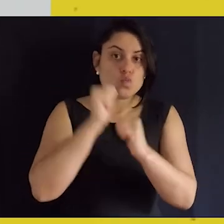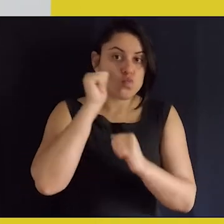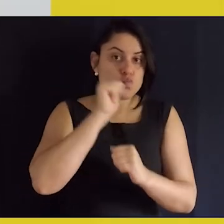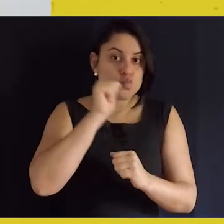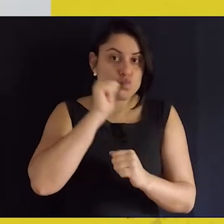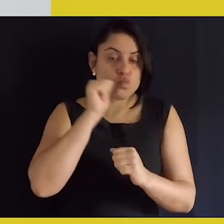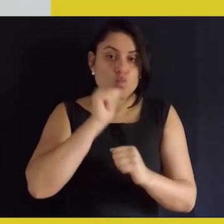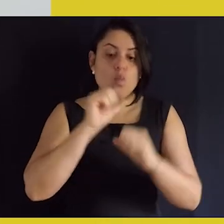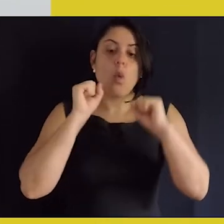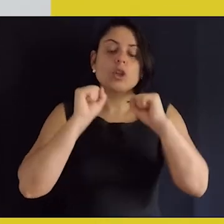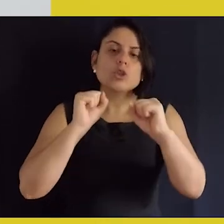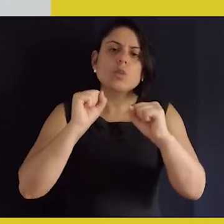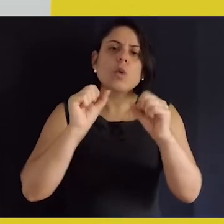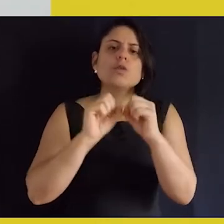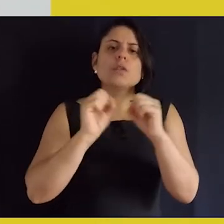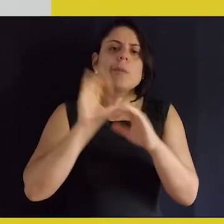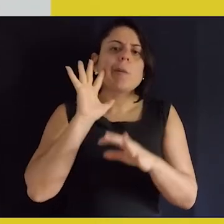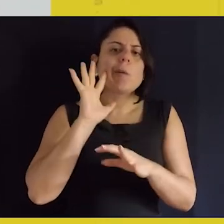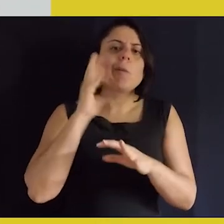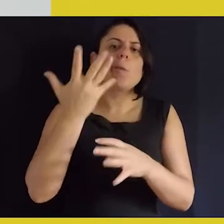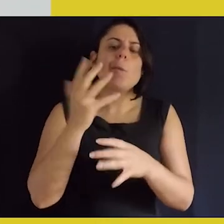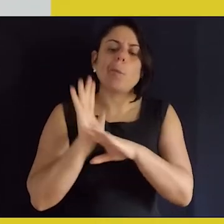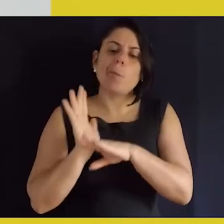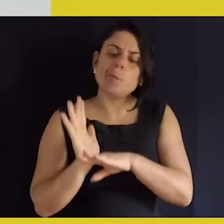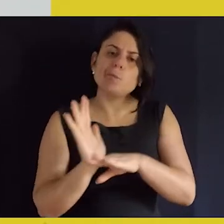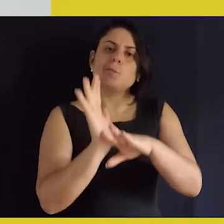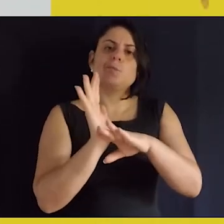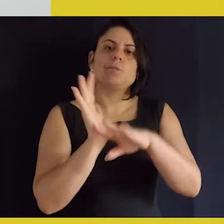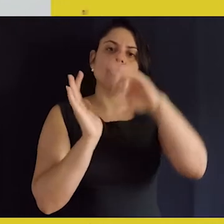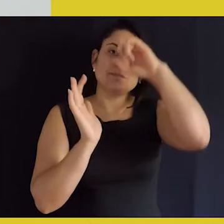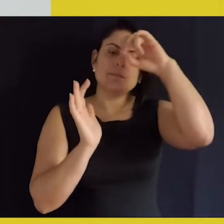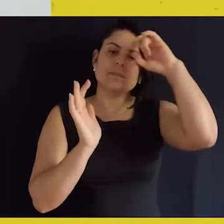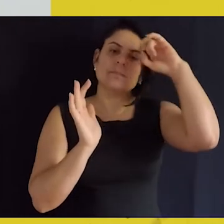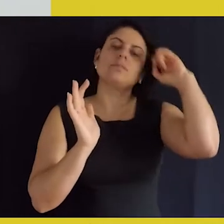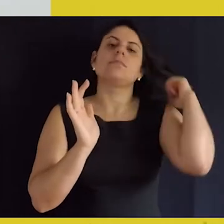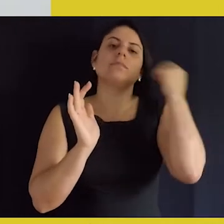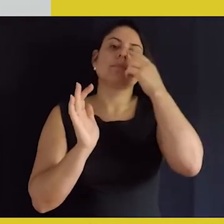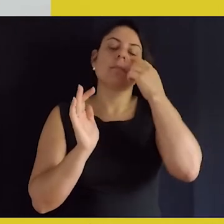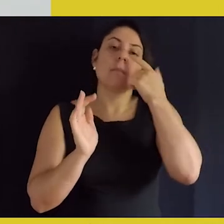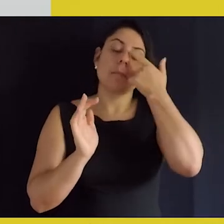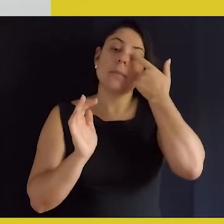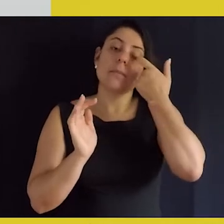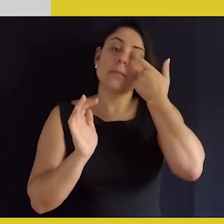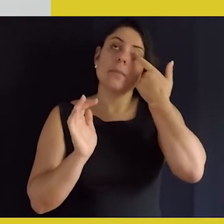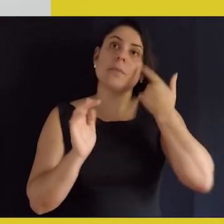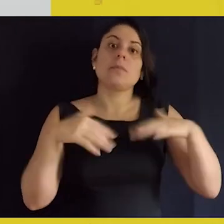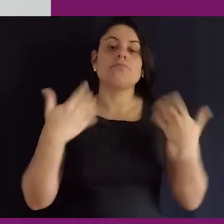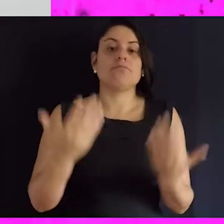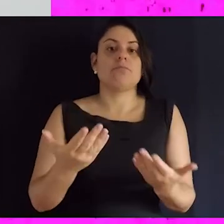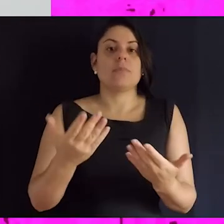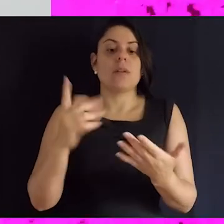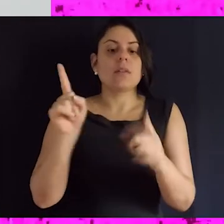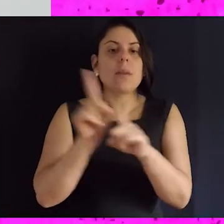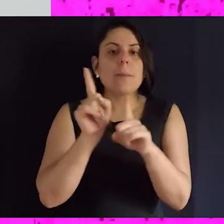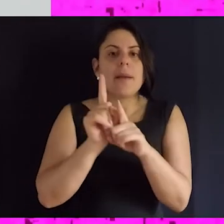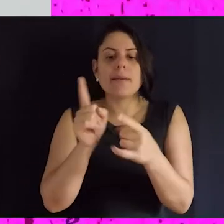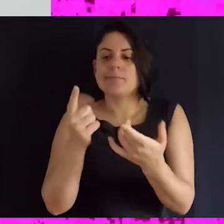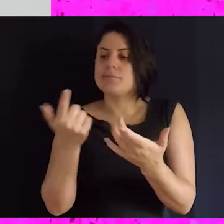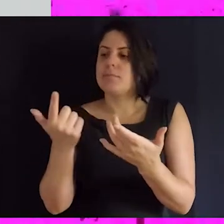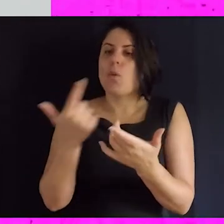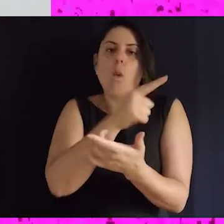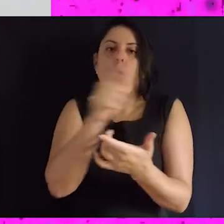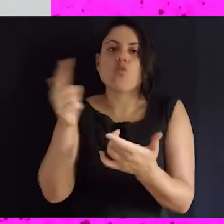decidir junto dessa mulher o que a gente pode fazer para ajudar ela. Às vezes, algum